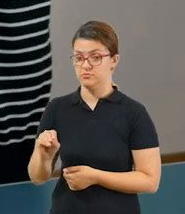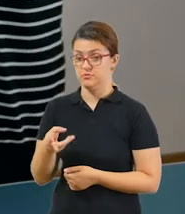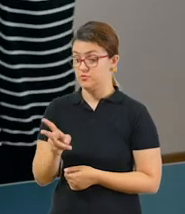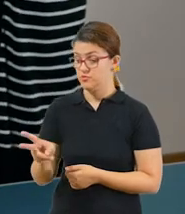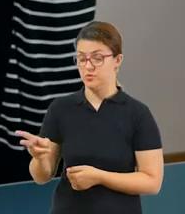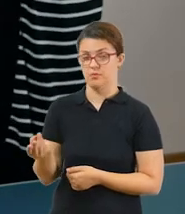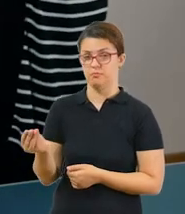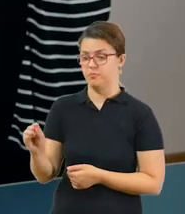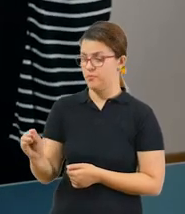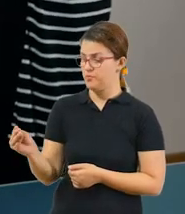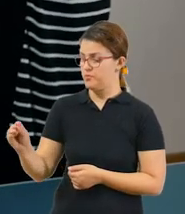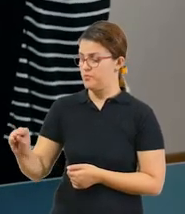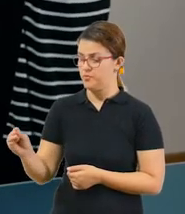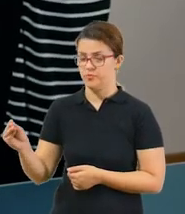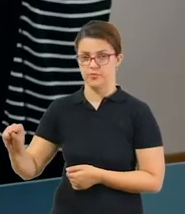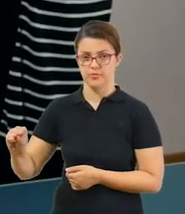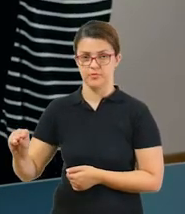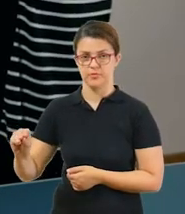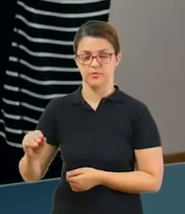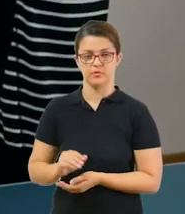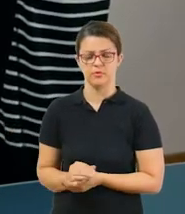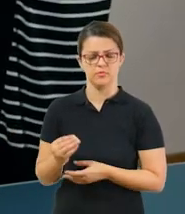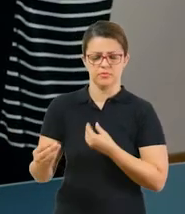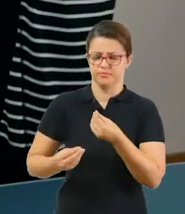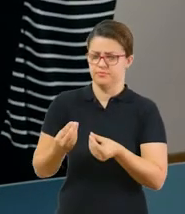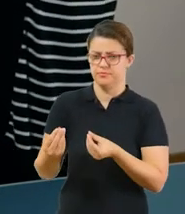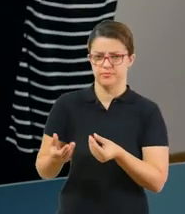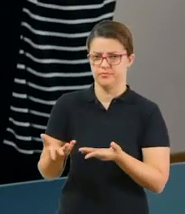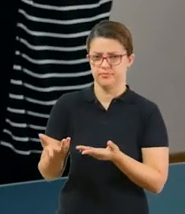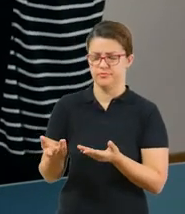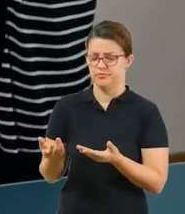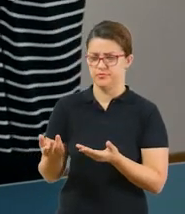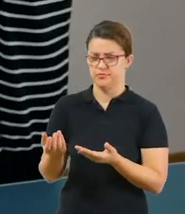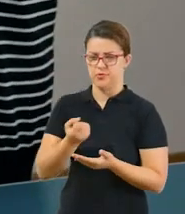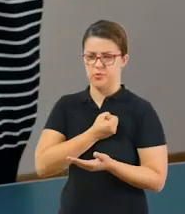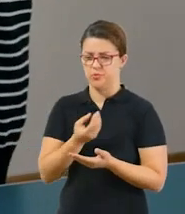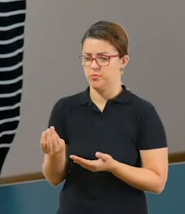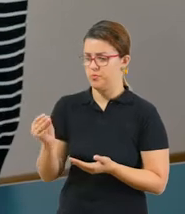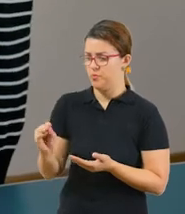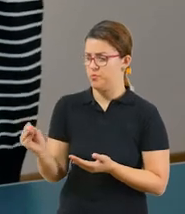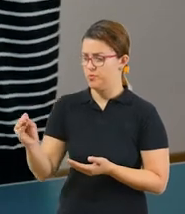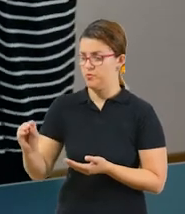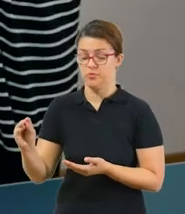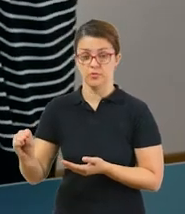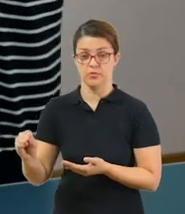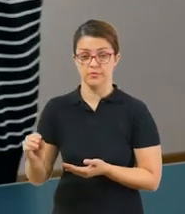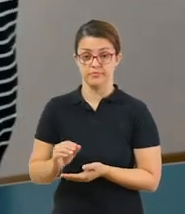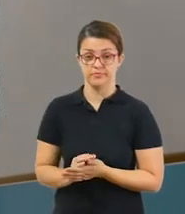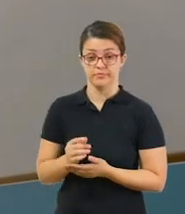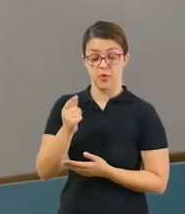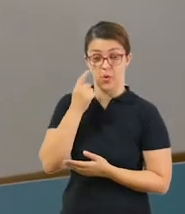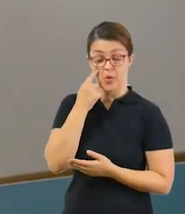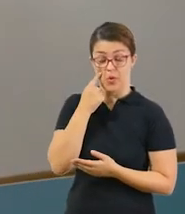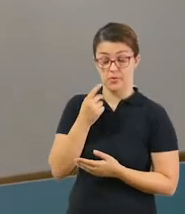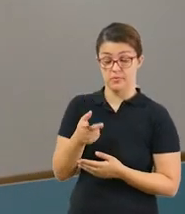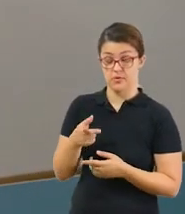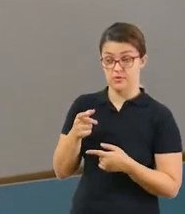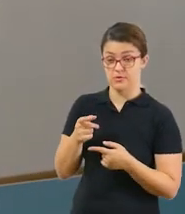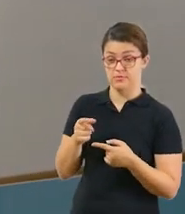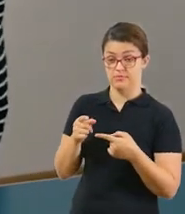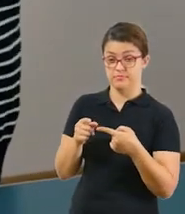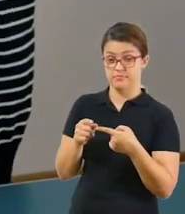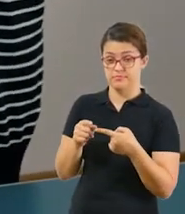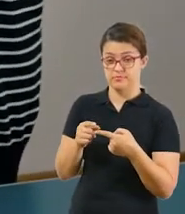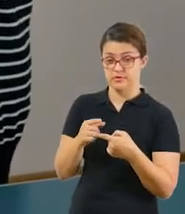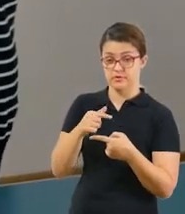as outras flechinhas que você também vai completar depois. Mas como que eu vou completar? Olha só. Você percebe que está